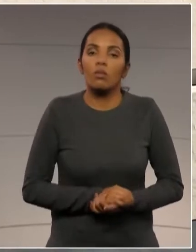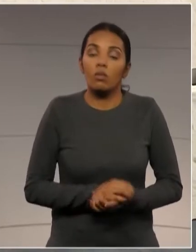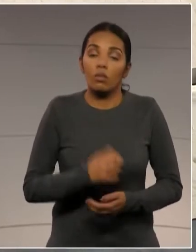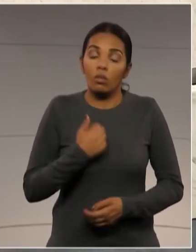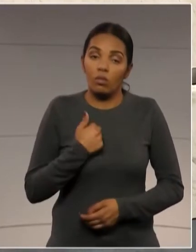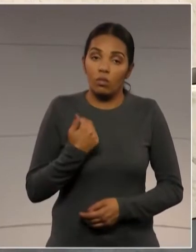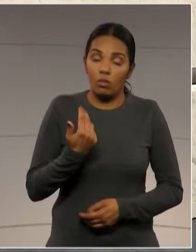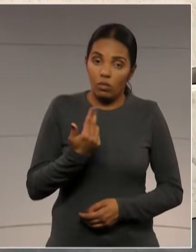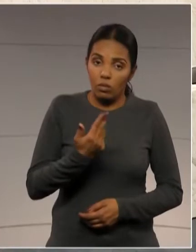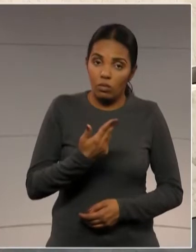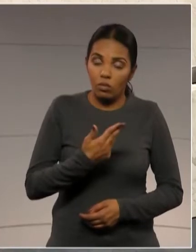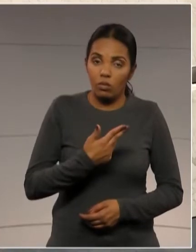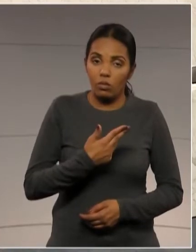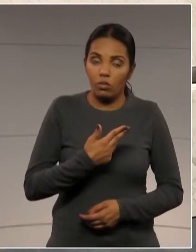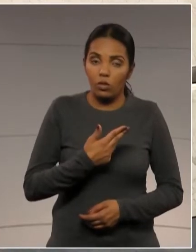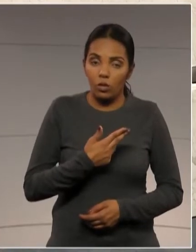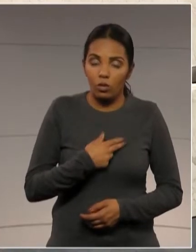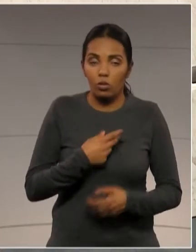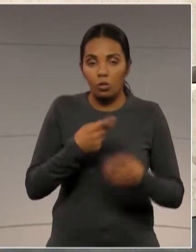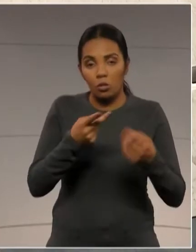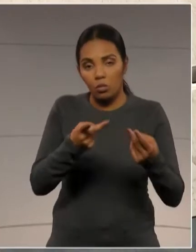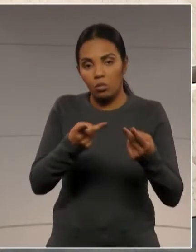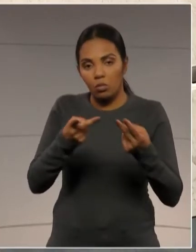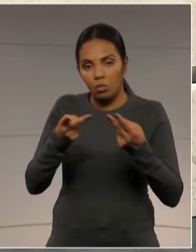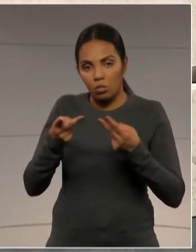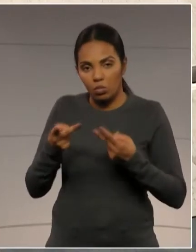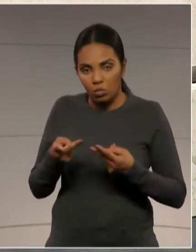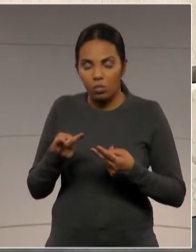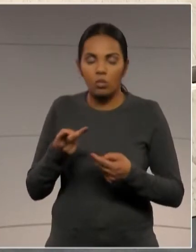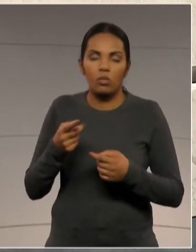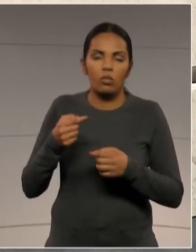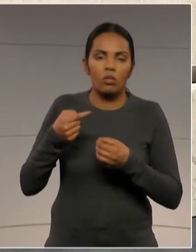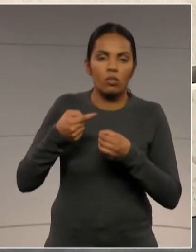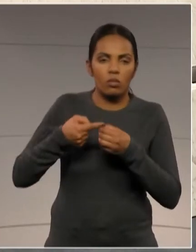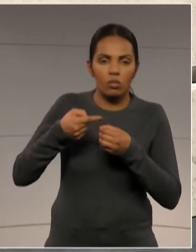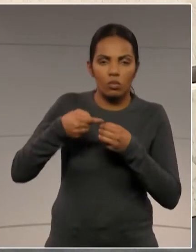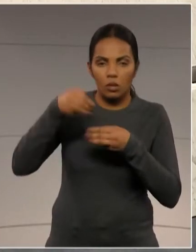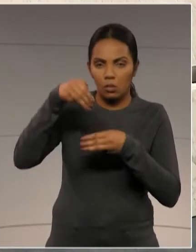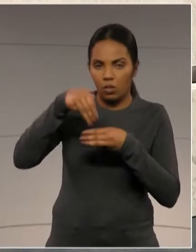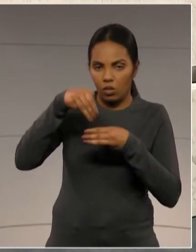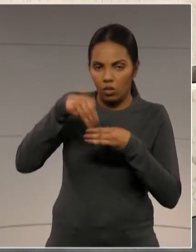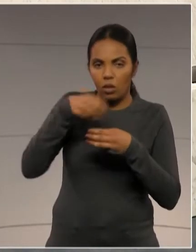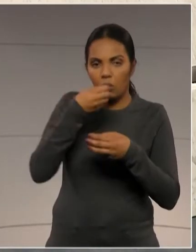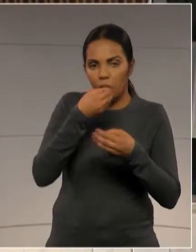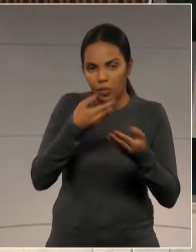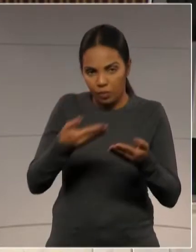nosso visitante de Maringá, seja bem-vindo.